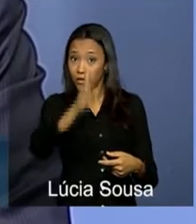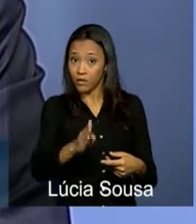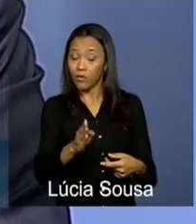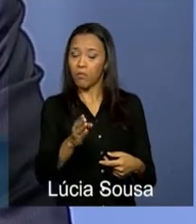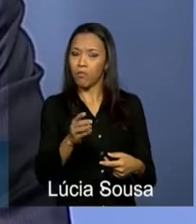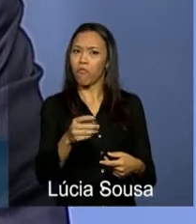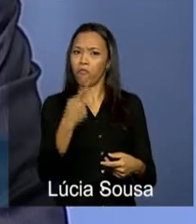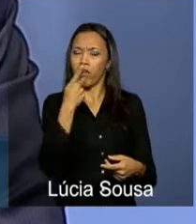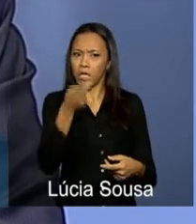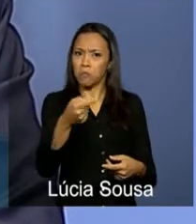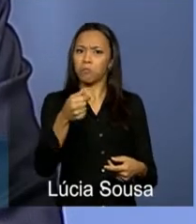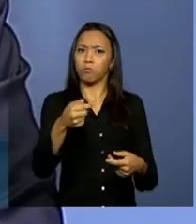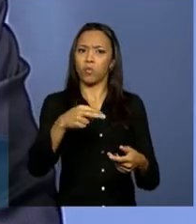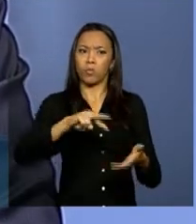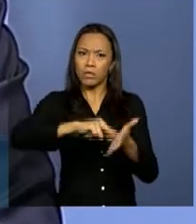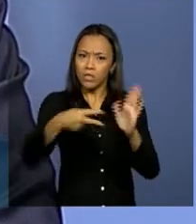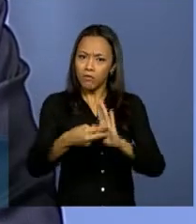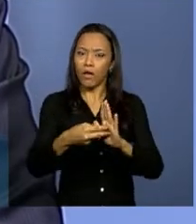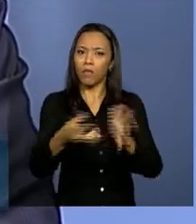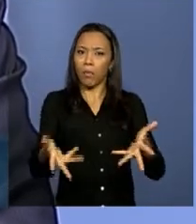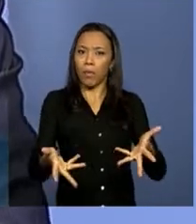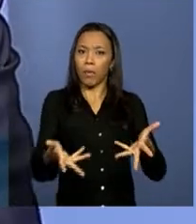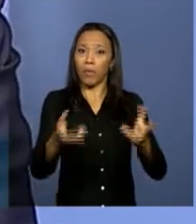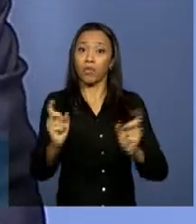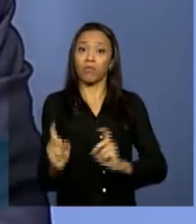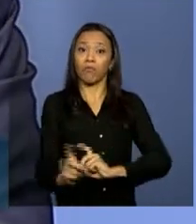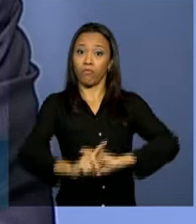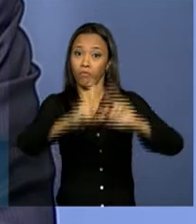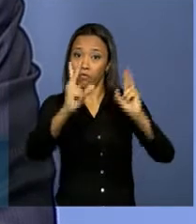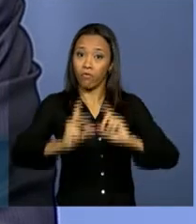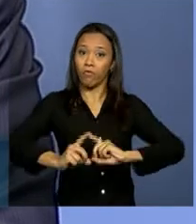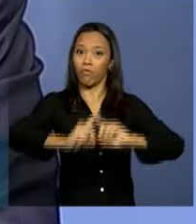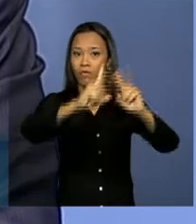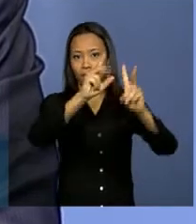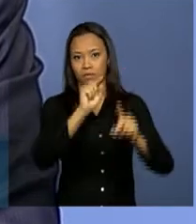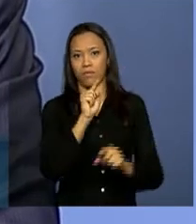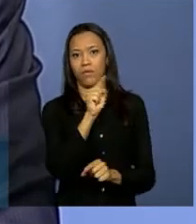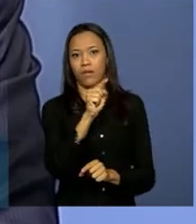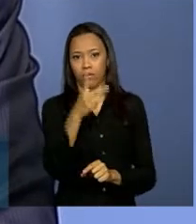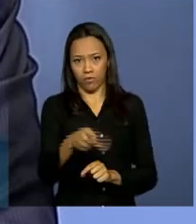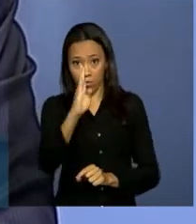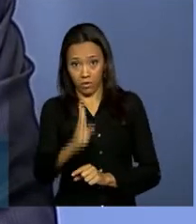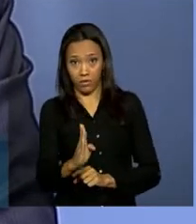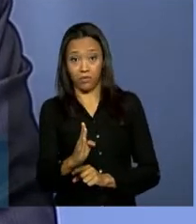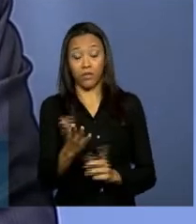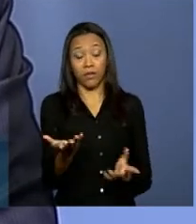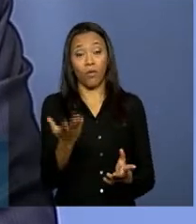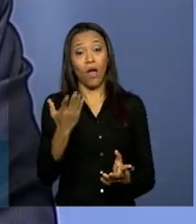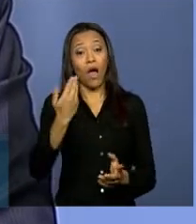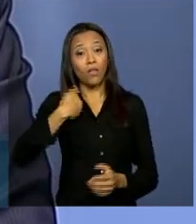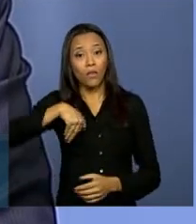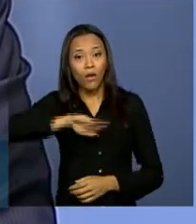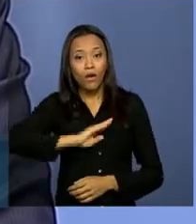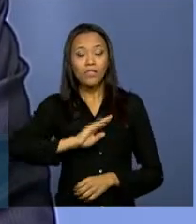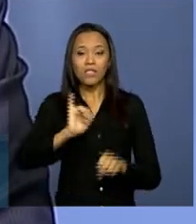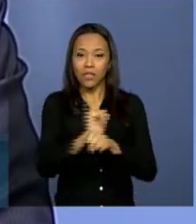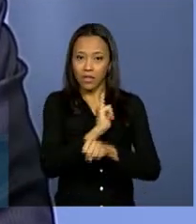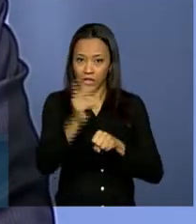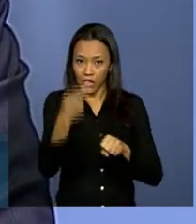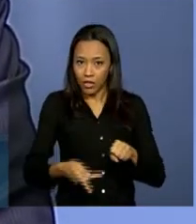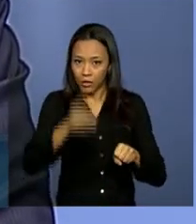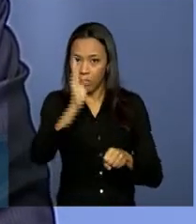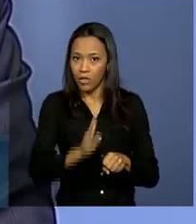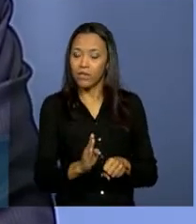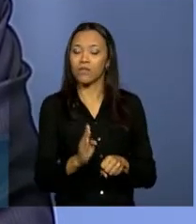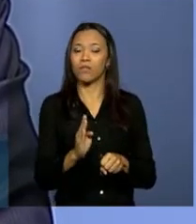um crescimento muito significativo das nossas exportações. Portanto, na nossa estratégia, sem desconhecer e